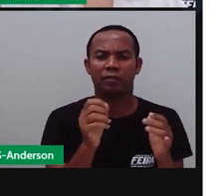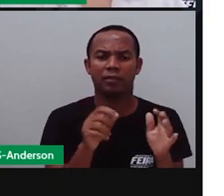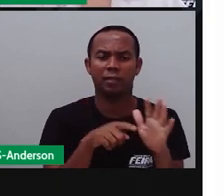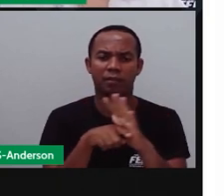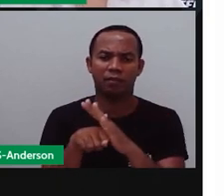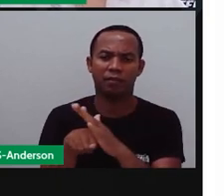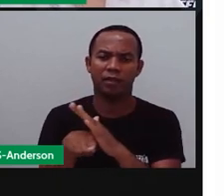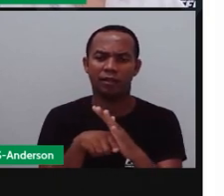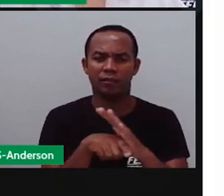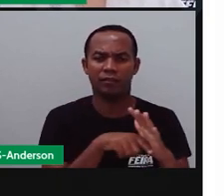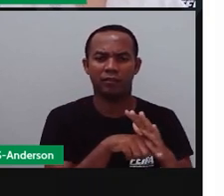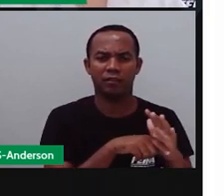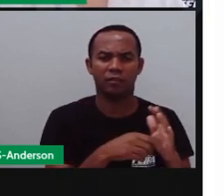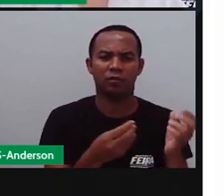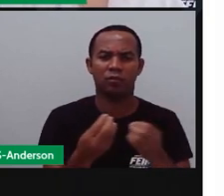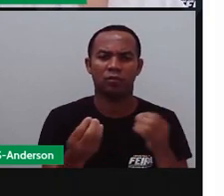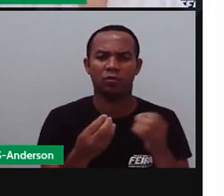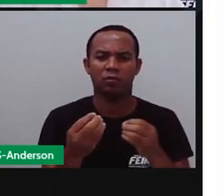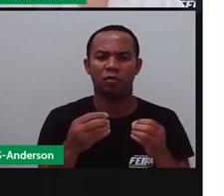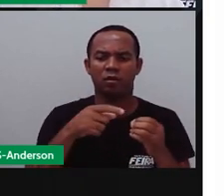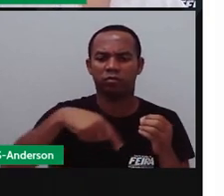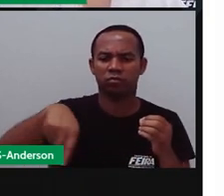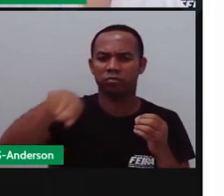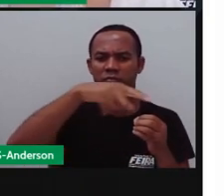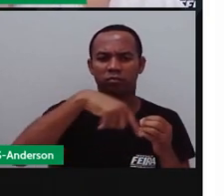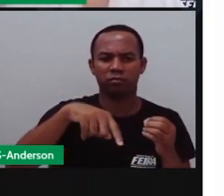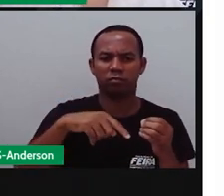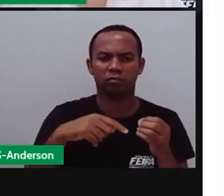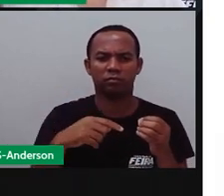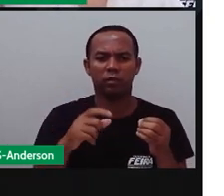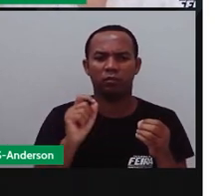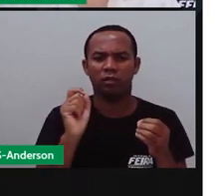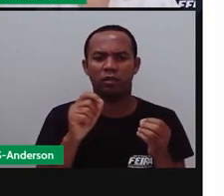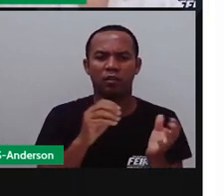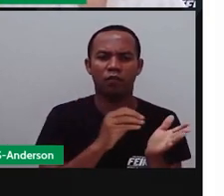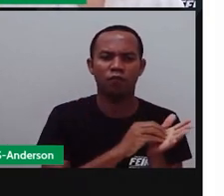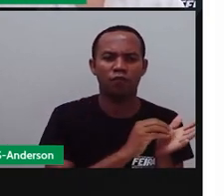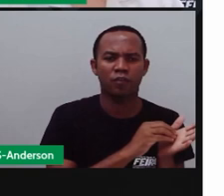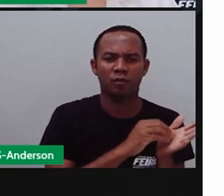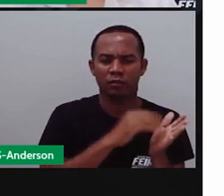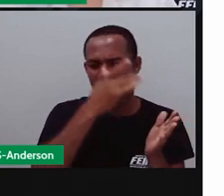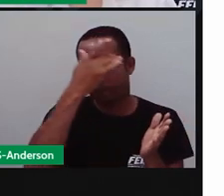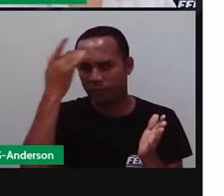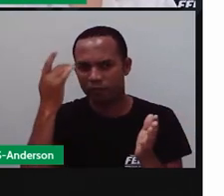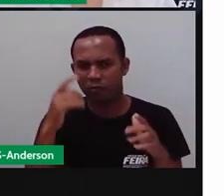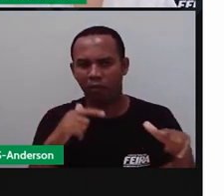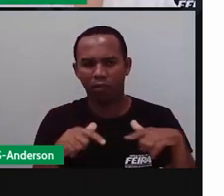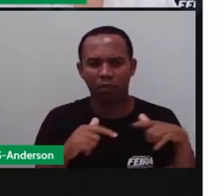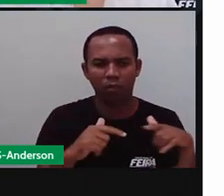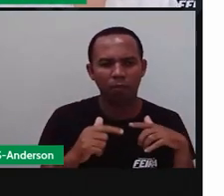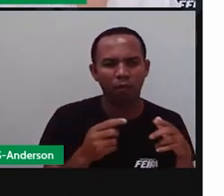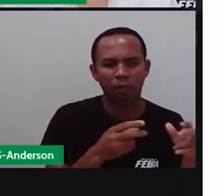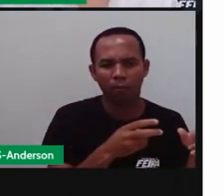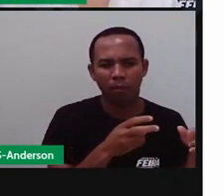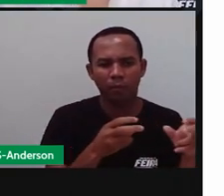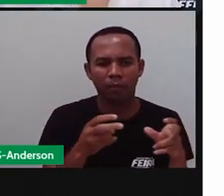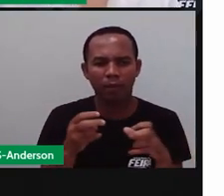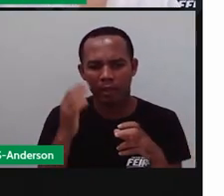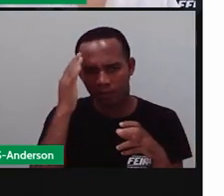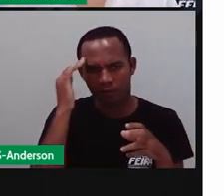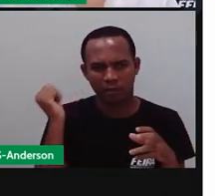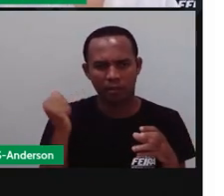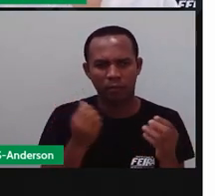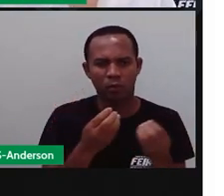da composição do solo. E aí, às vezes, a gente não tem um técnico pra ir lá, mas as pessoas que trabalham com isso, elas já sabem